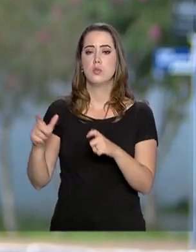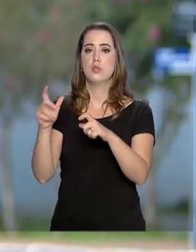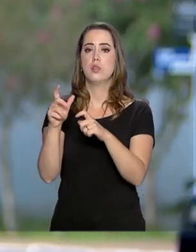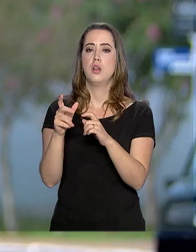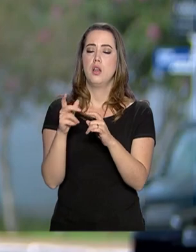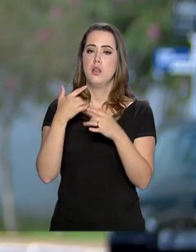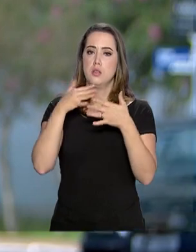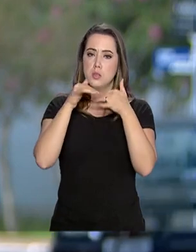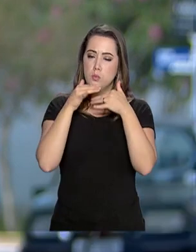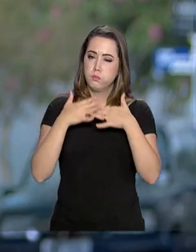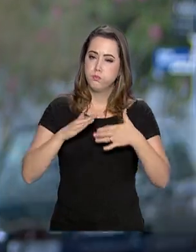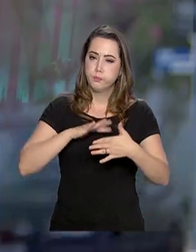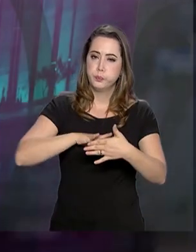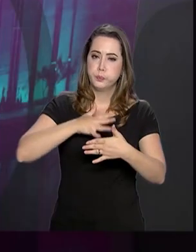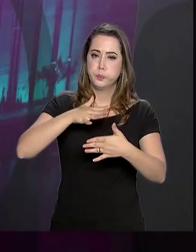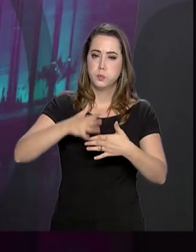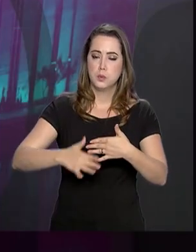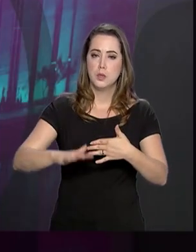usinas hidrelétricas.